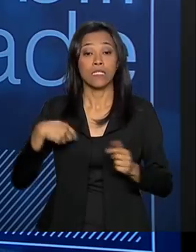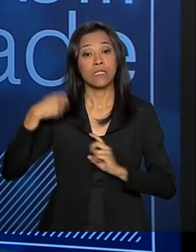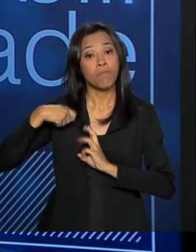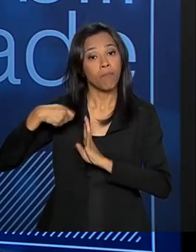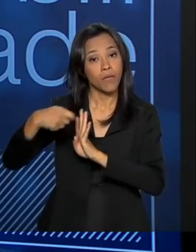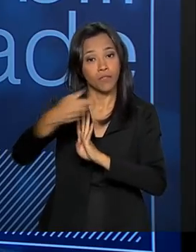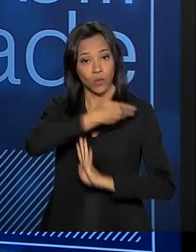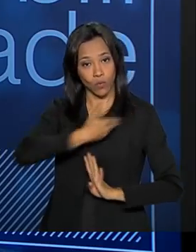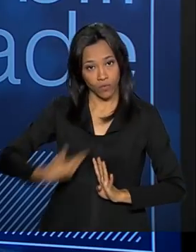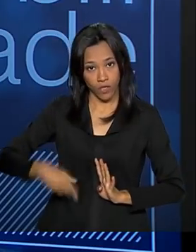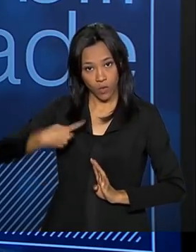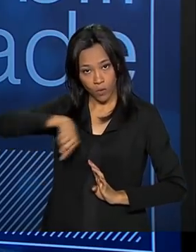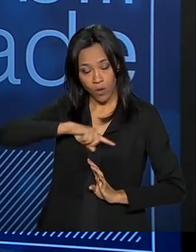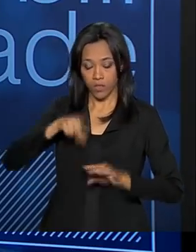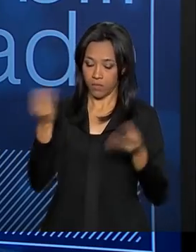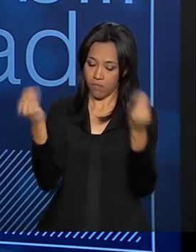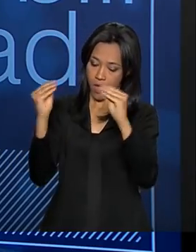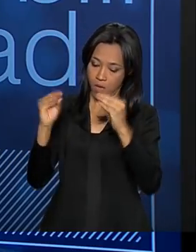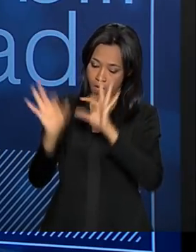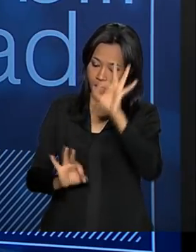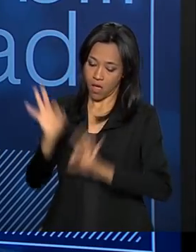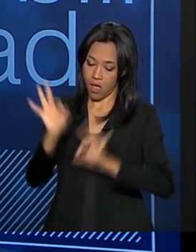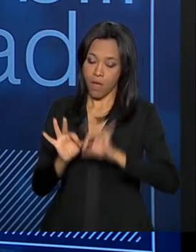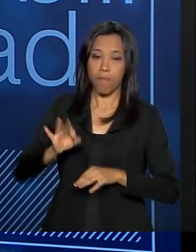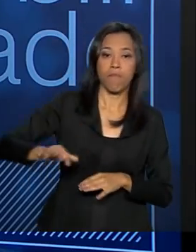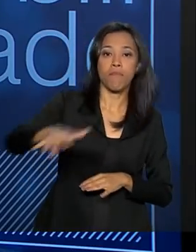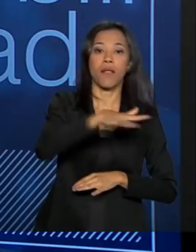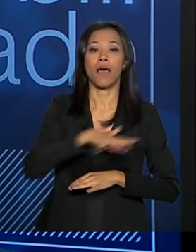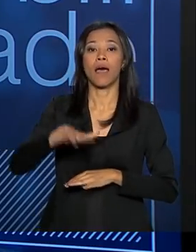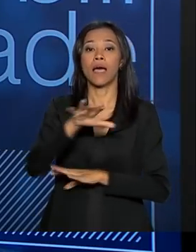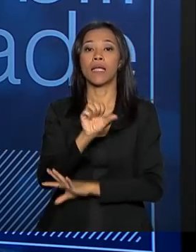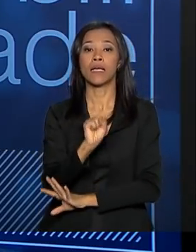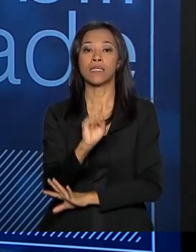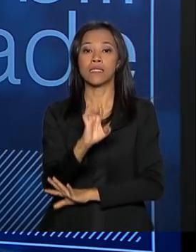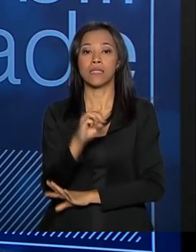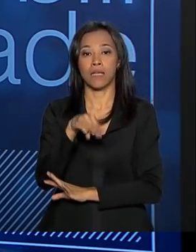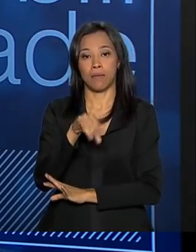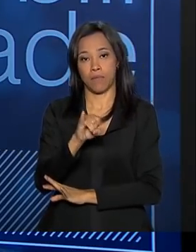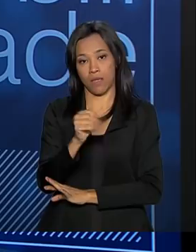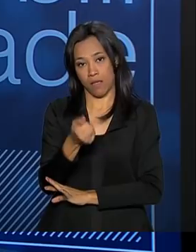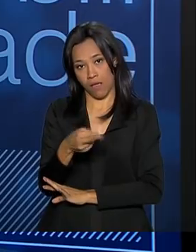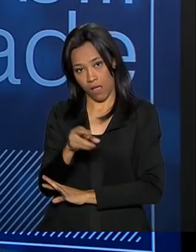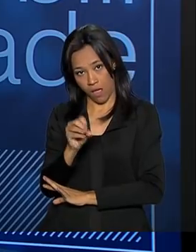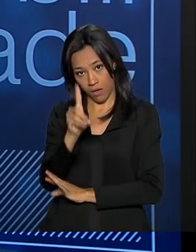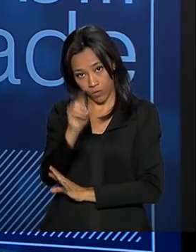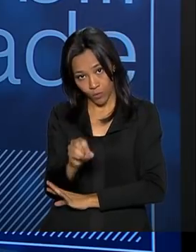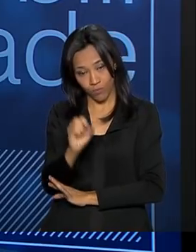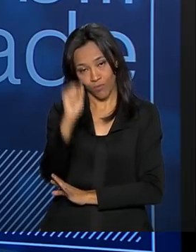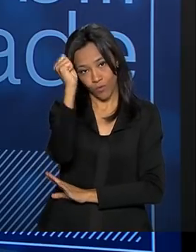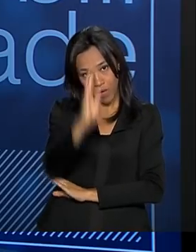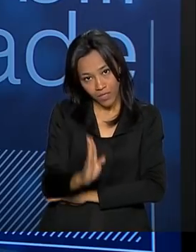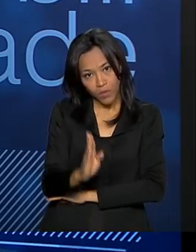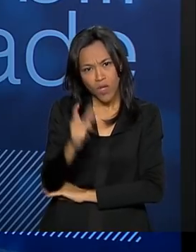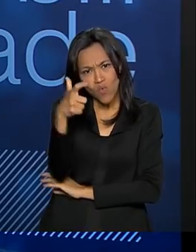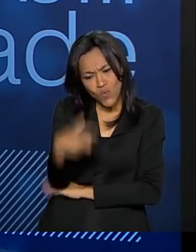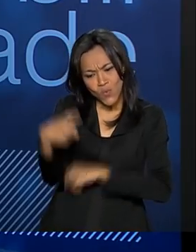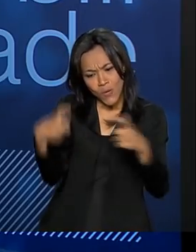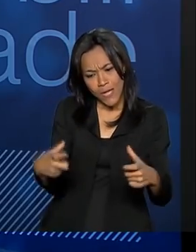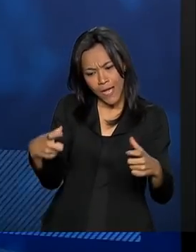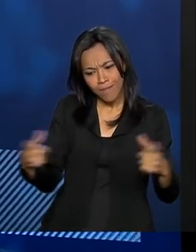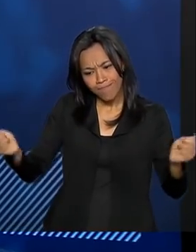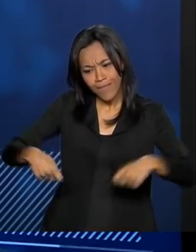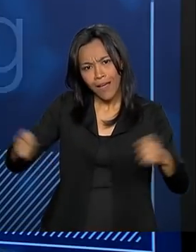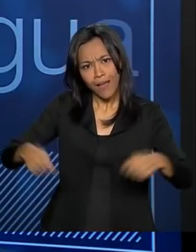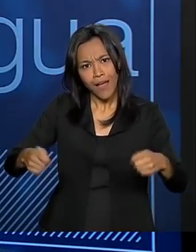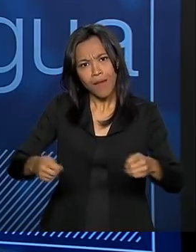elaborado um programa justamente para o semiárido brasileiro. O semiárido brasileiro é um lugar hoje que tem um potencial de